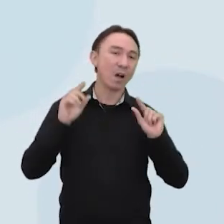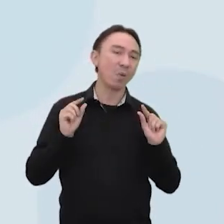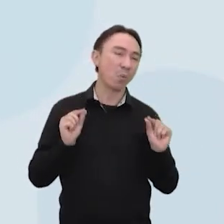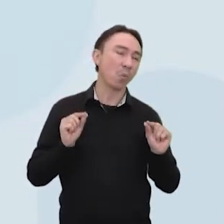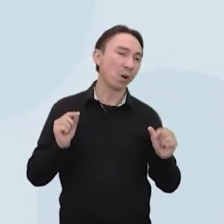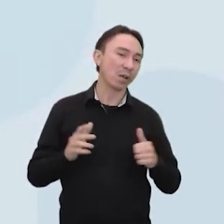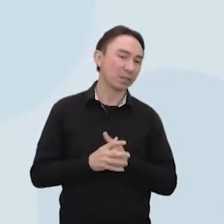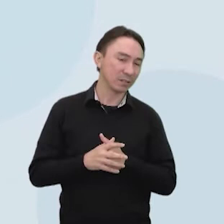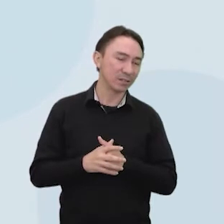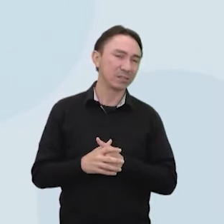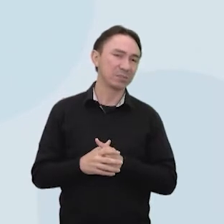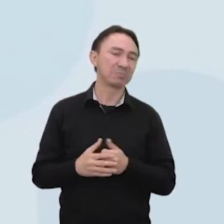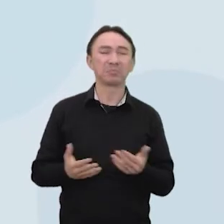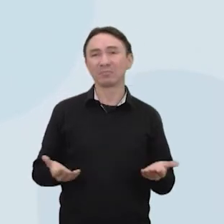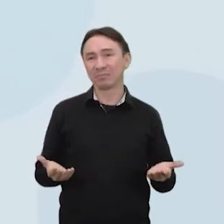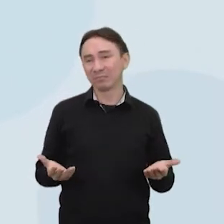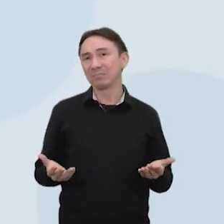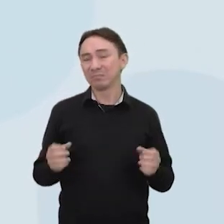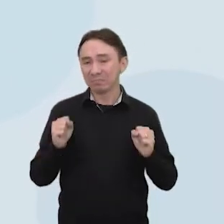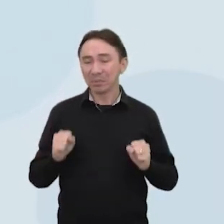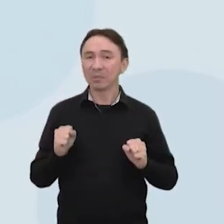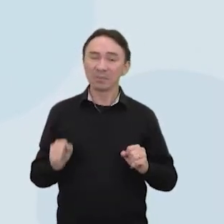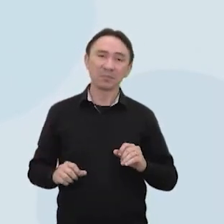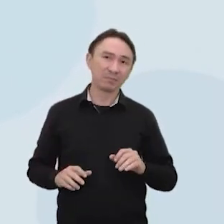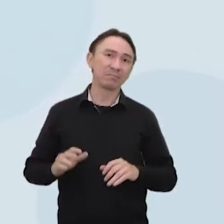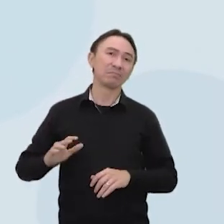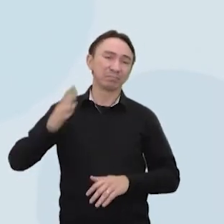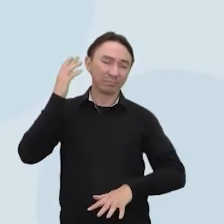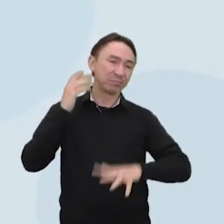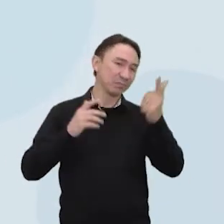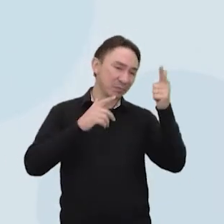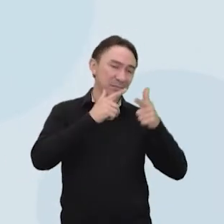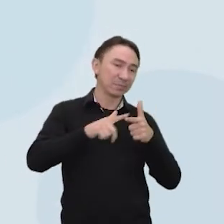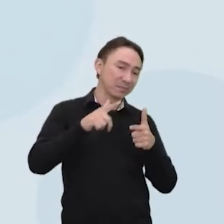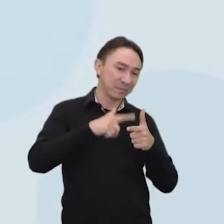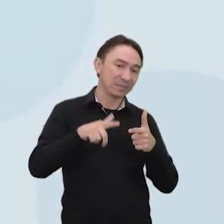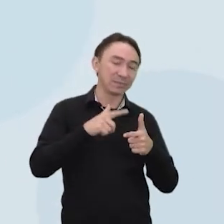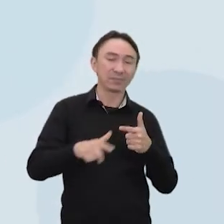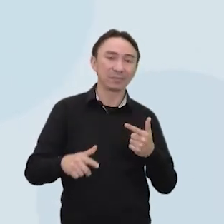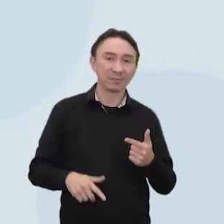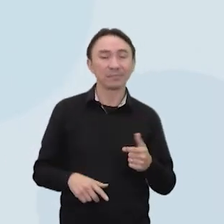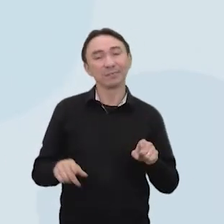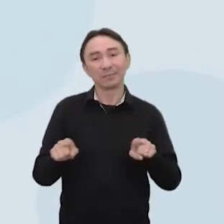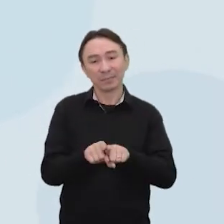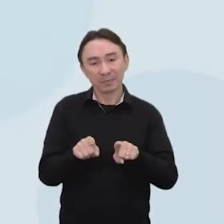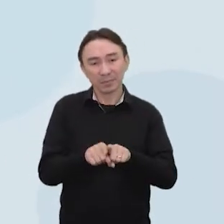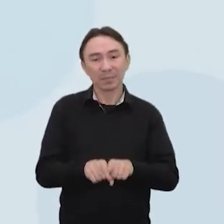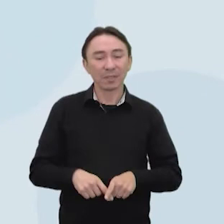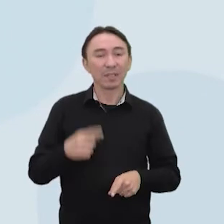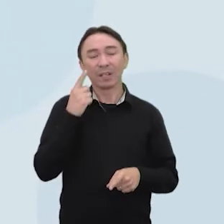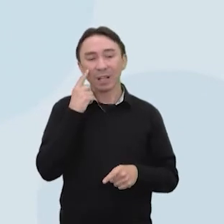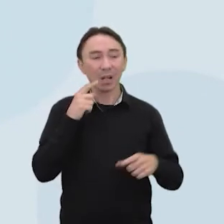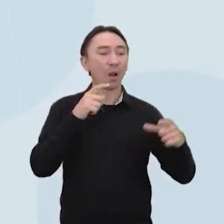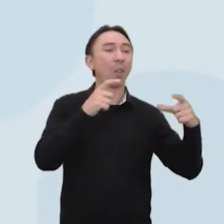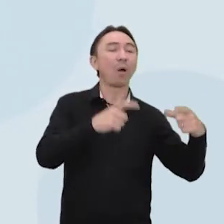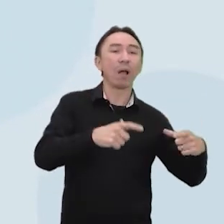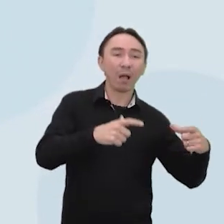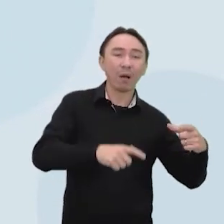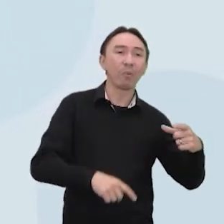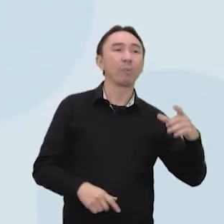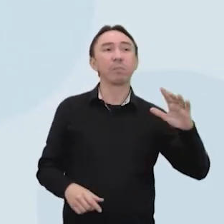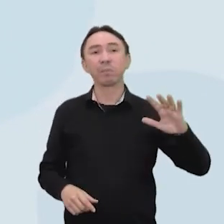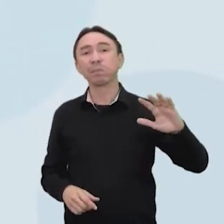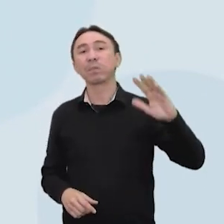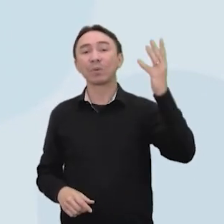os problemas que podem acontecer. A gente tem que pensar um pouquinho na regionalidade, onde é que acontecem essas coisas, né, e